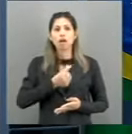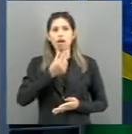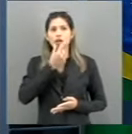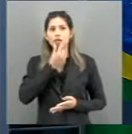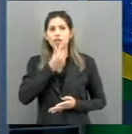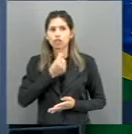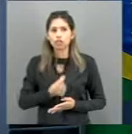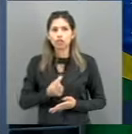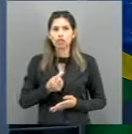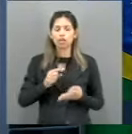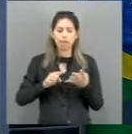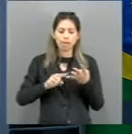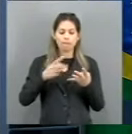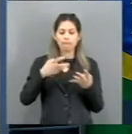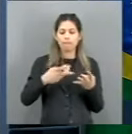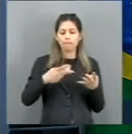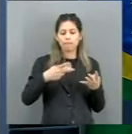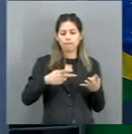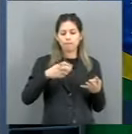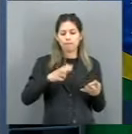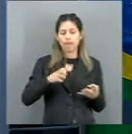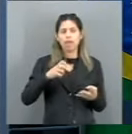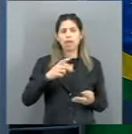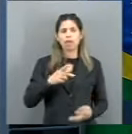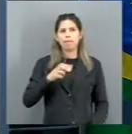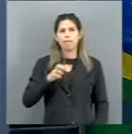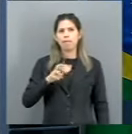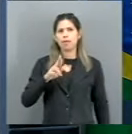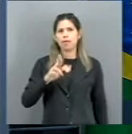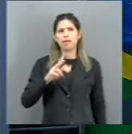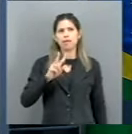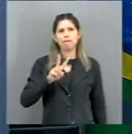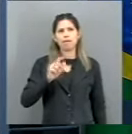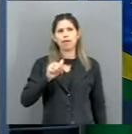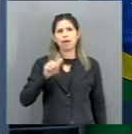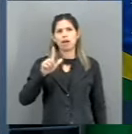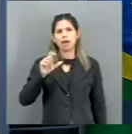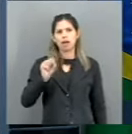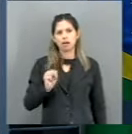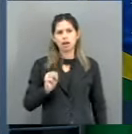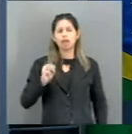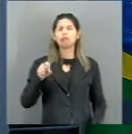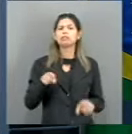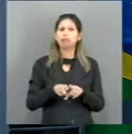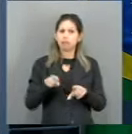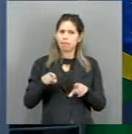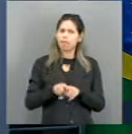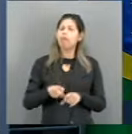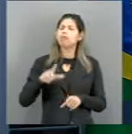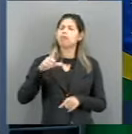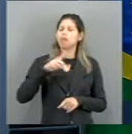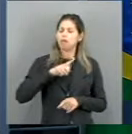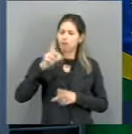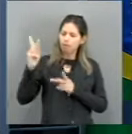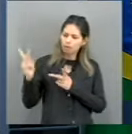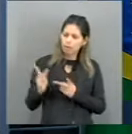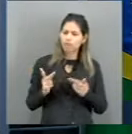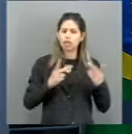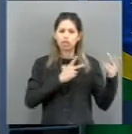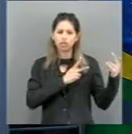Pepe Vargas. E aí estiveram lá também inúmeros outros deputados e senadores.